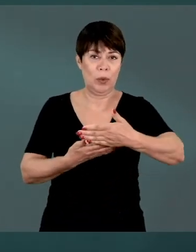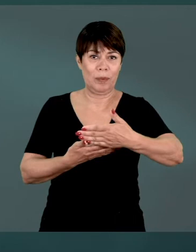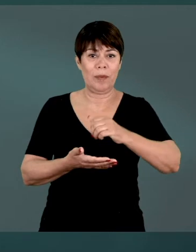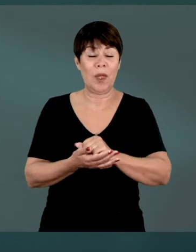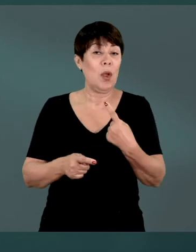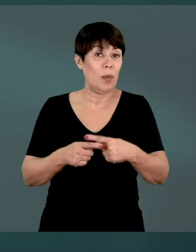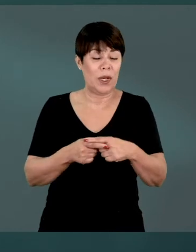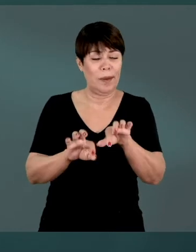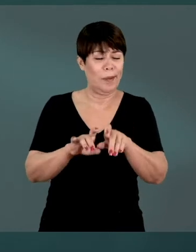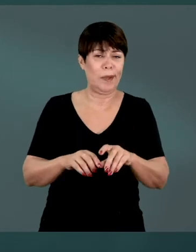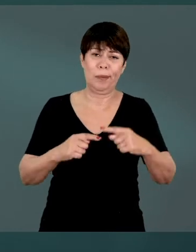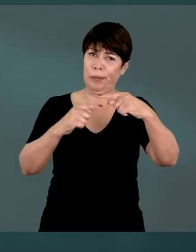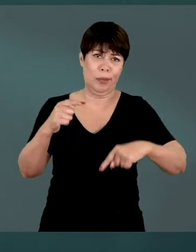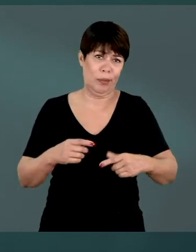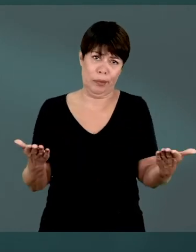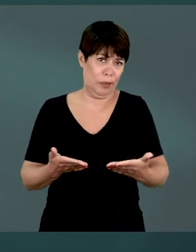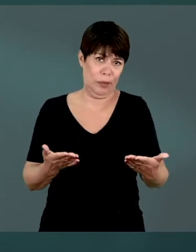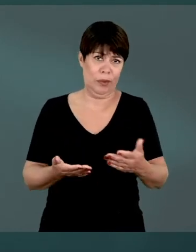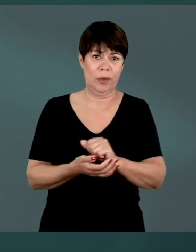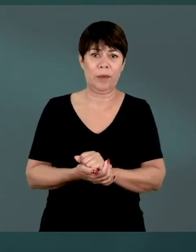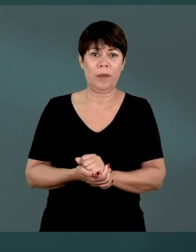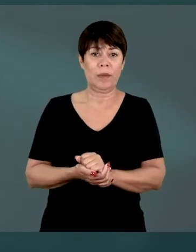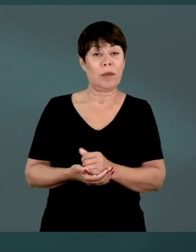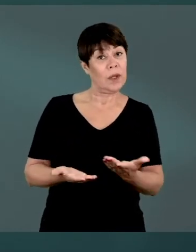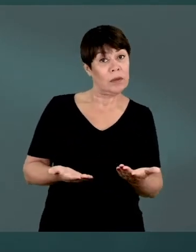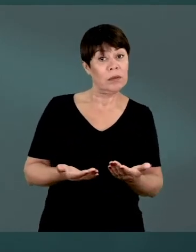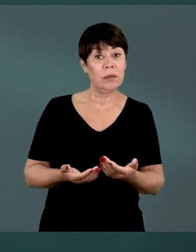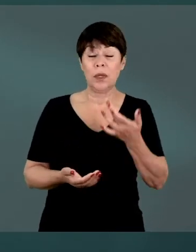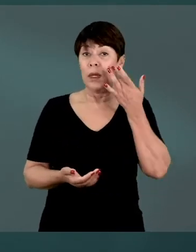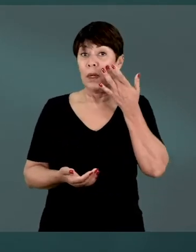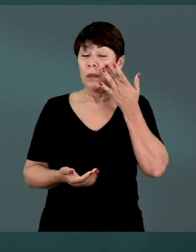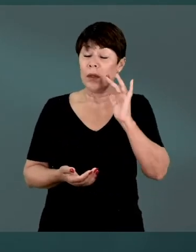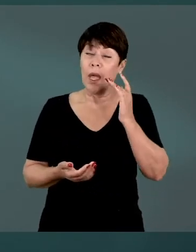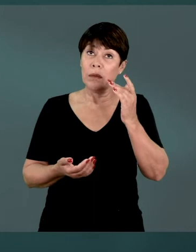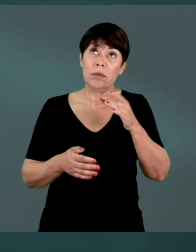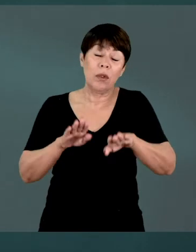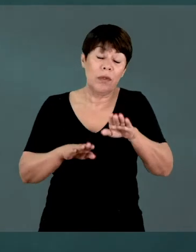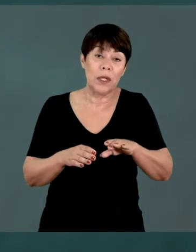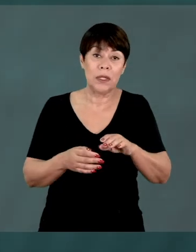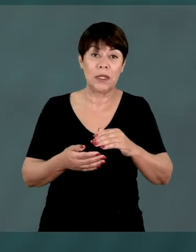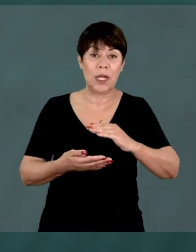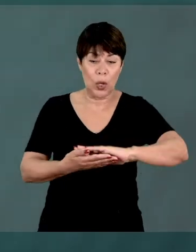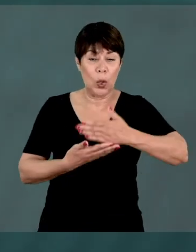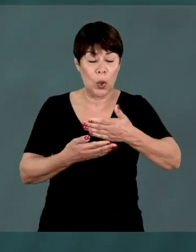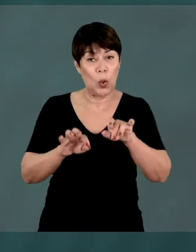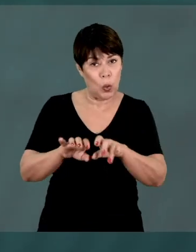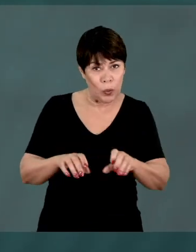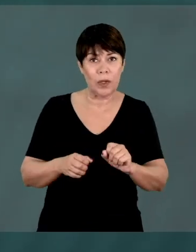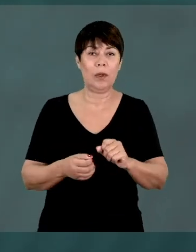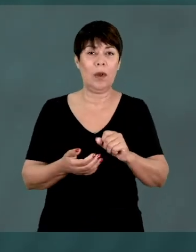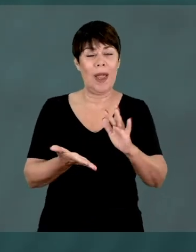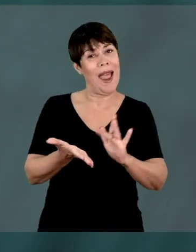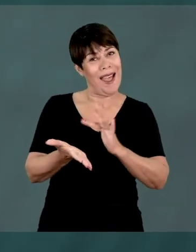máquina de escrever não faz mais sentido usar hoje, né? Mas um computador, um tablet pelo